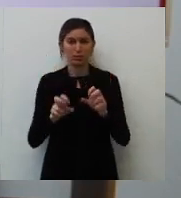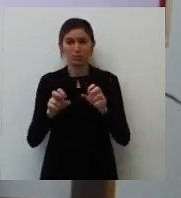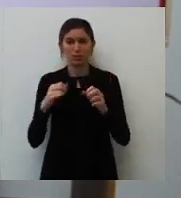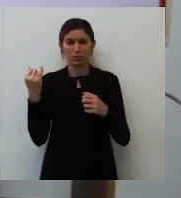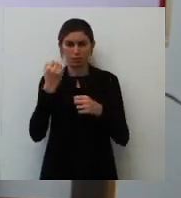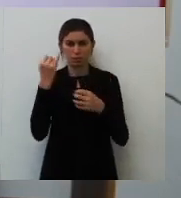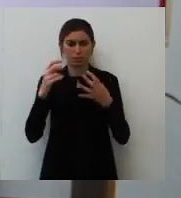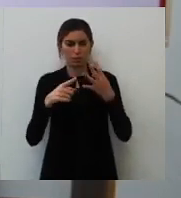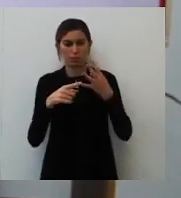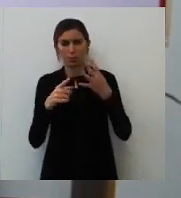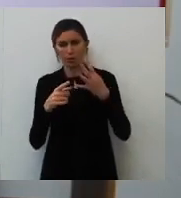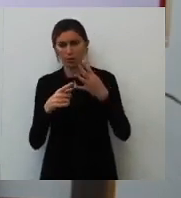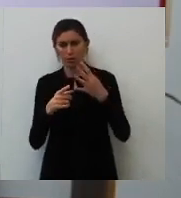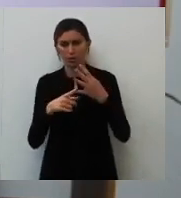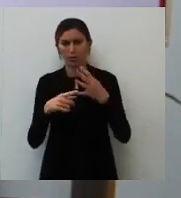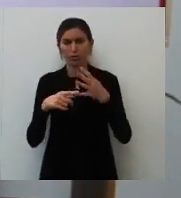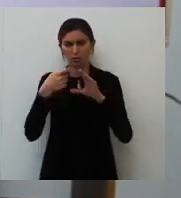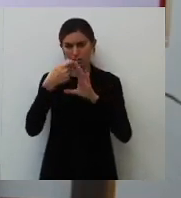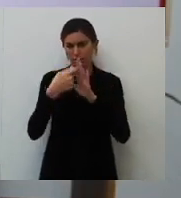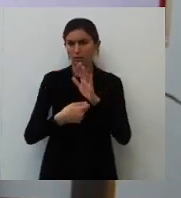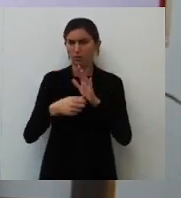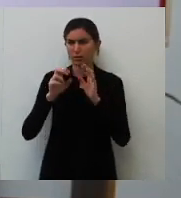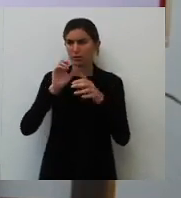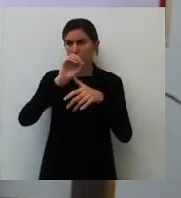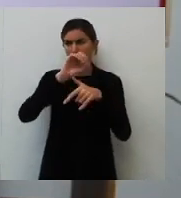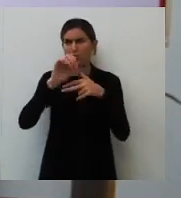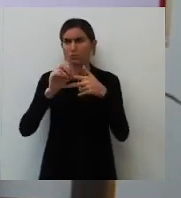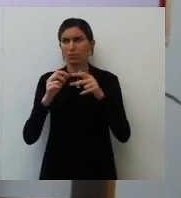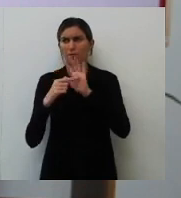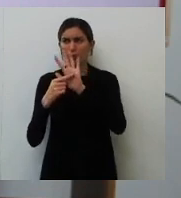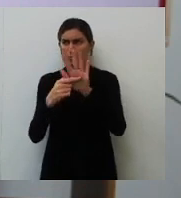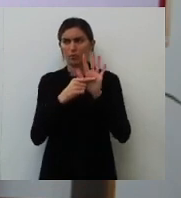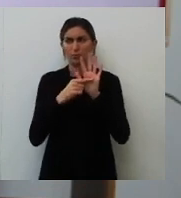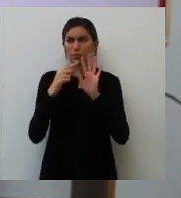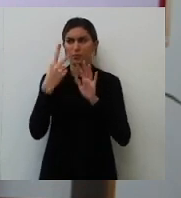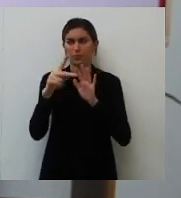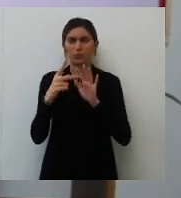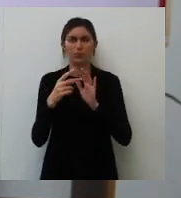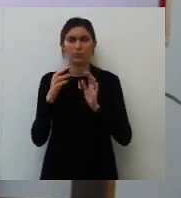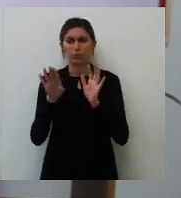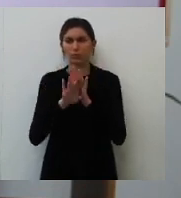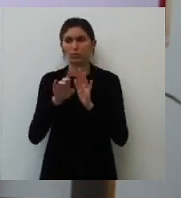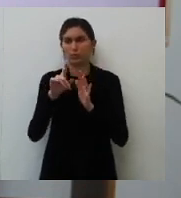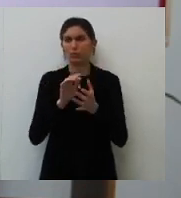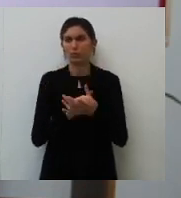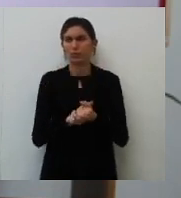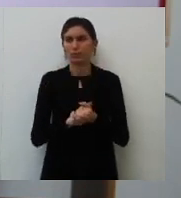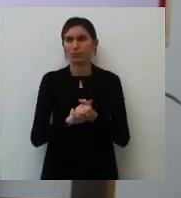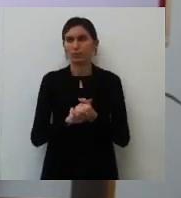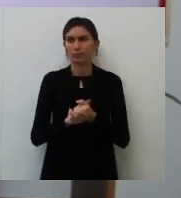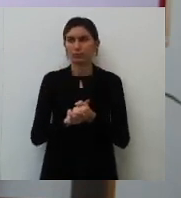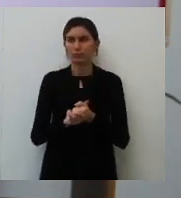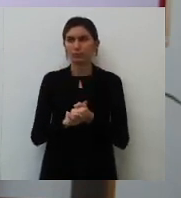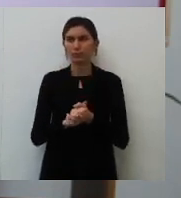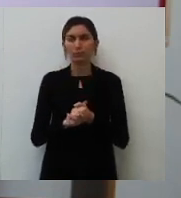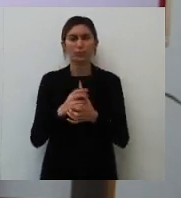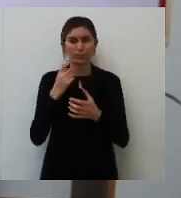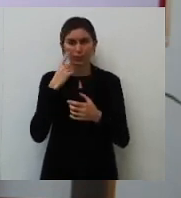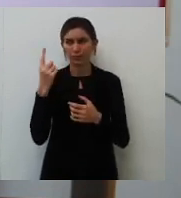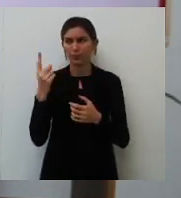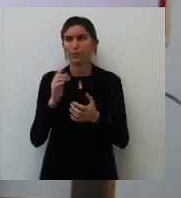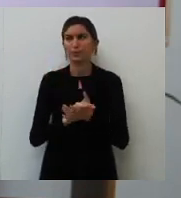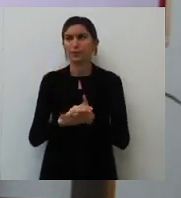para a quarta competência da redação do Enem. Quero mostrar aqui para vocês, ó. Deixa eu chegar lá. Pronto. Aqui? Não é isso?